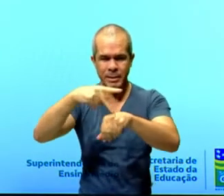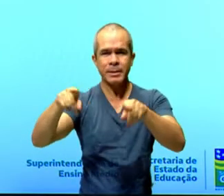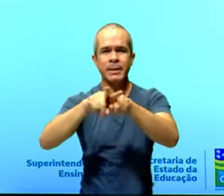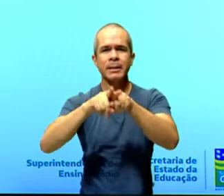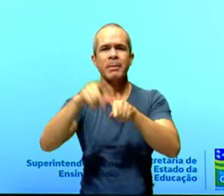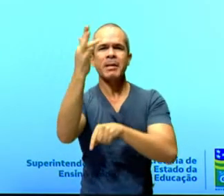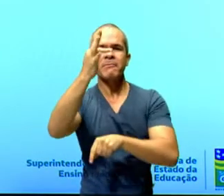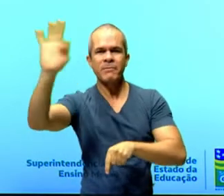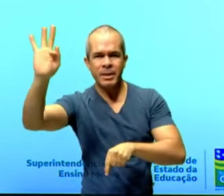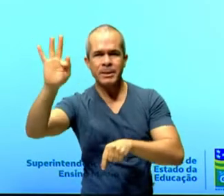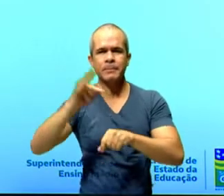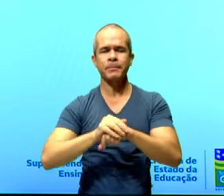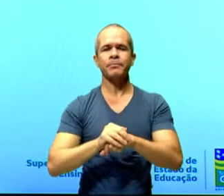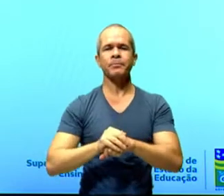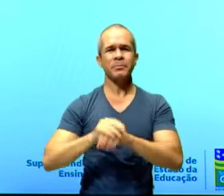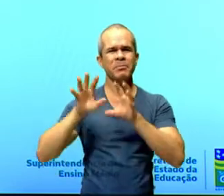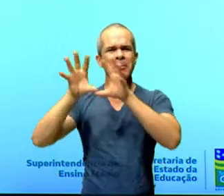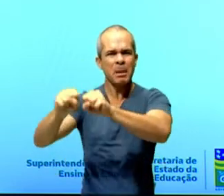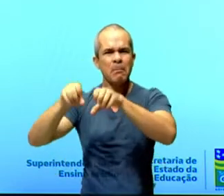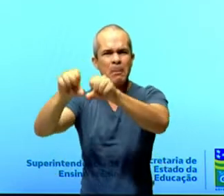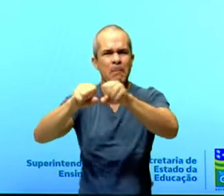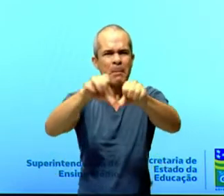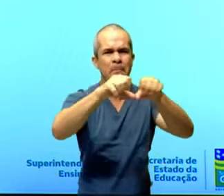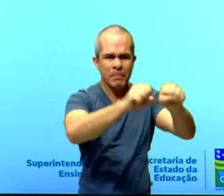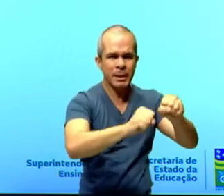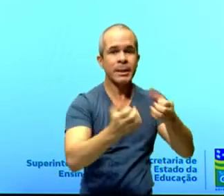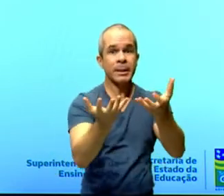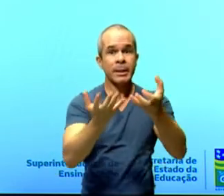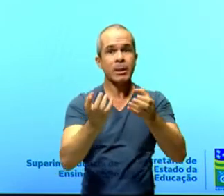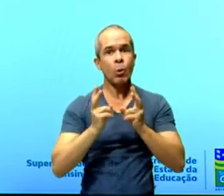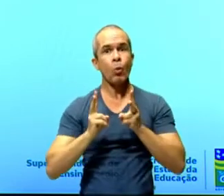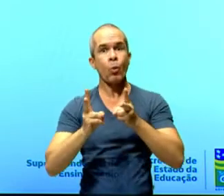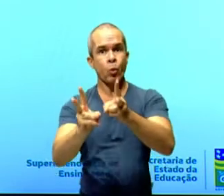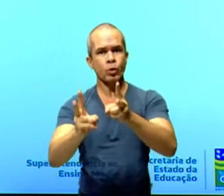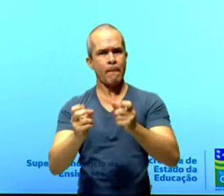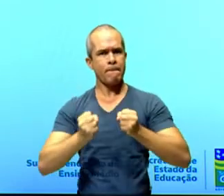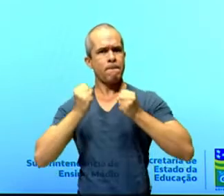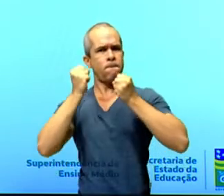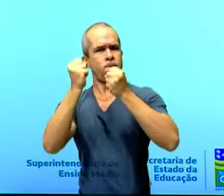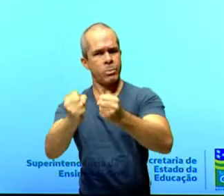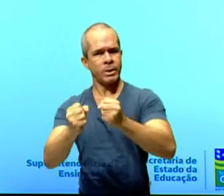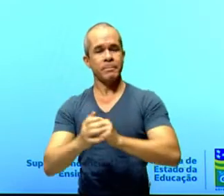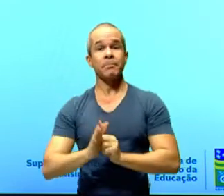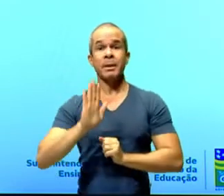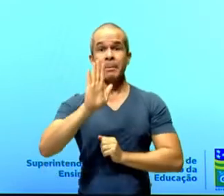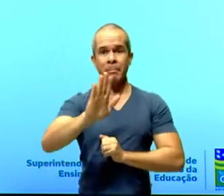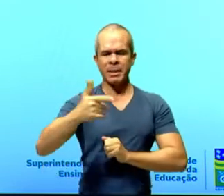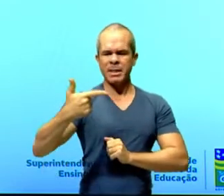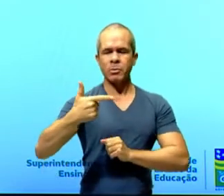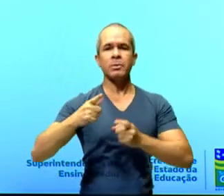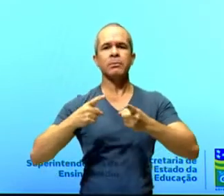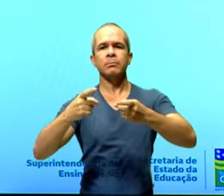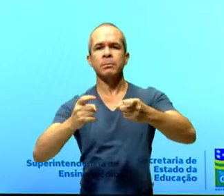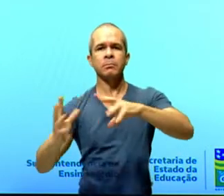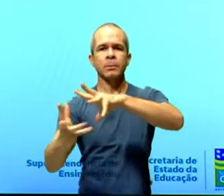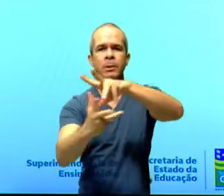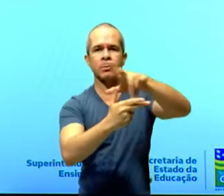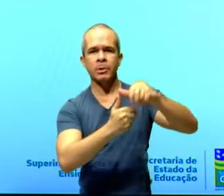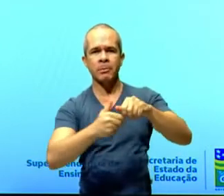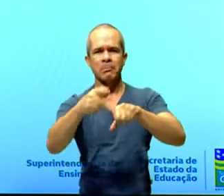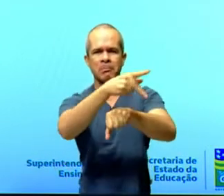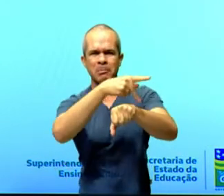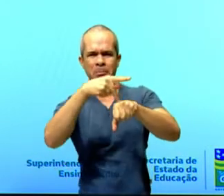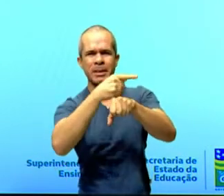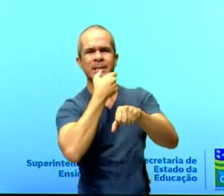no continente africano. Uma vez derrotadas no pós-segunda guerra, essas